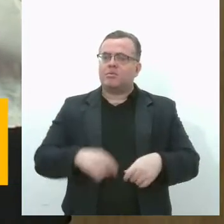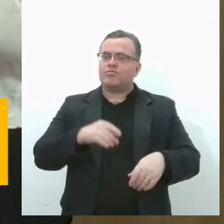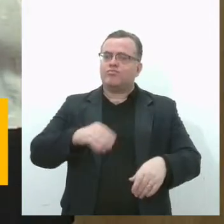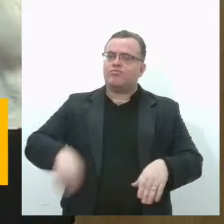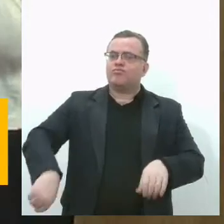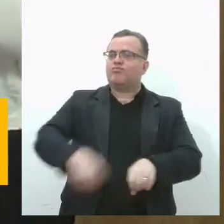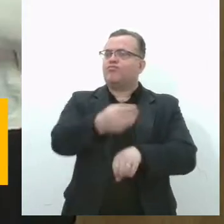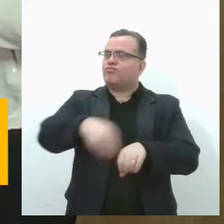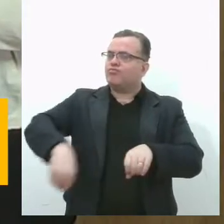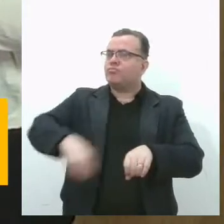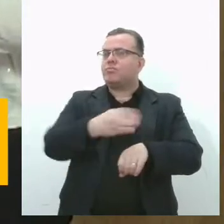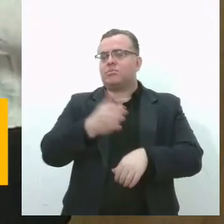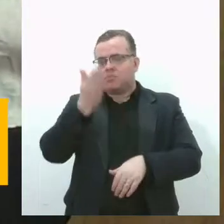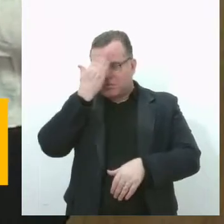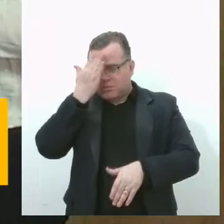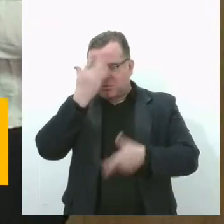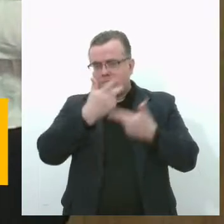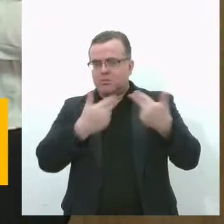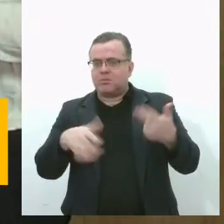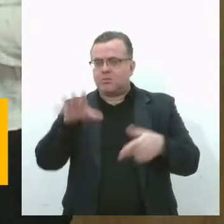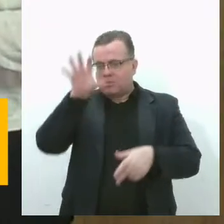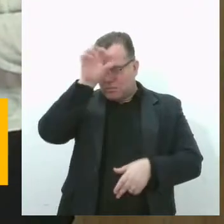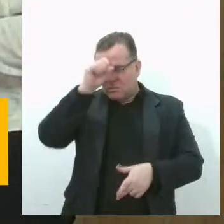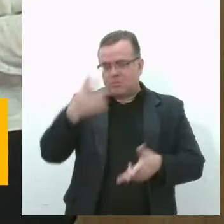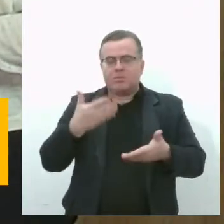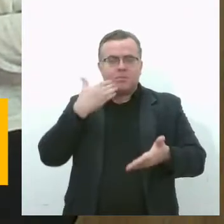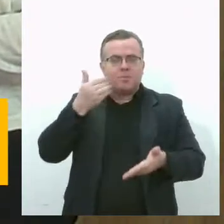conteúdos e absorver essas informações.